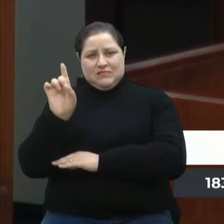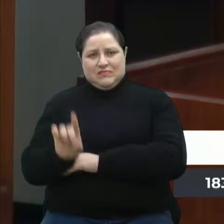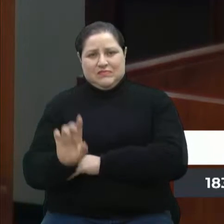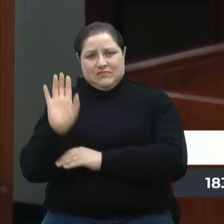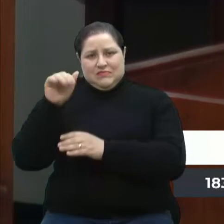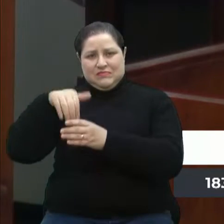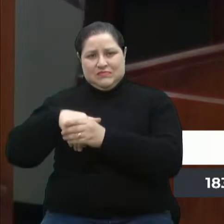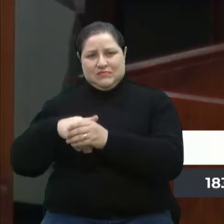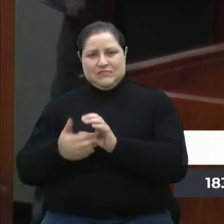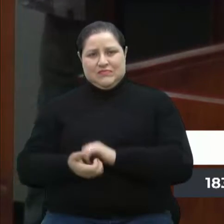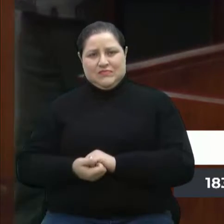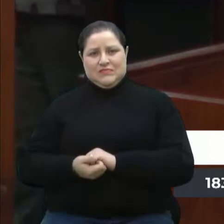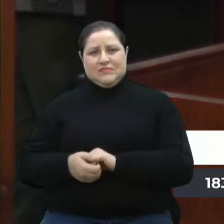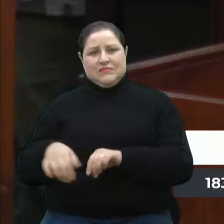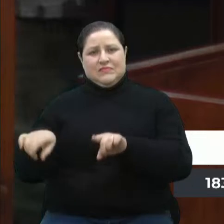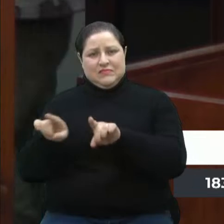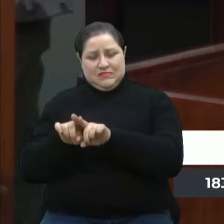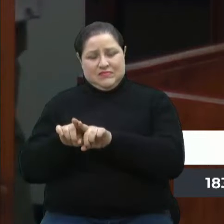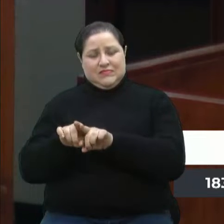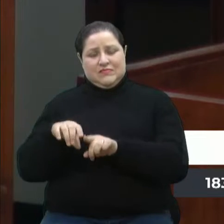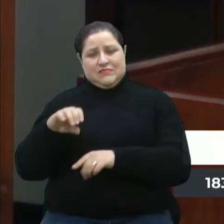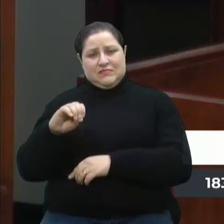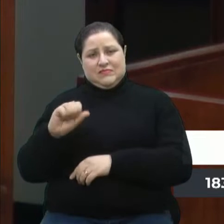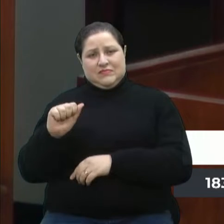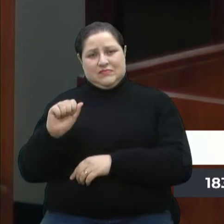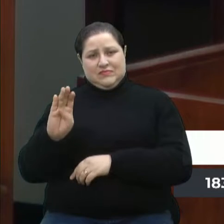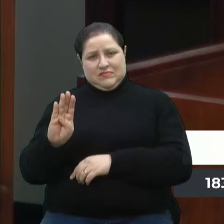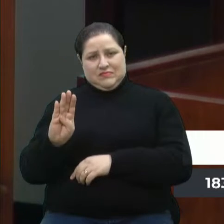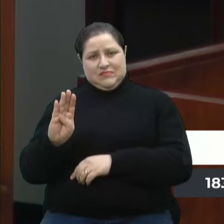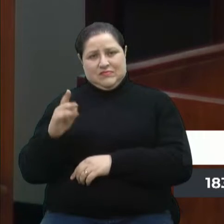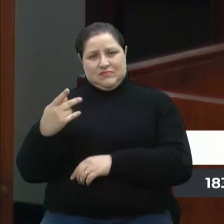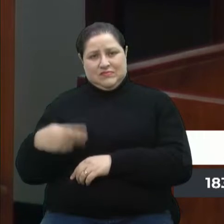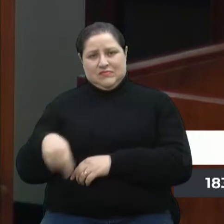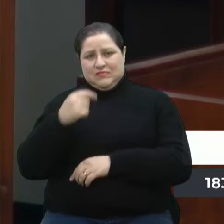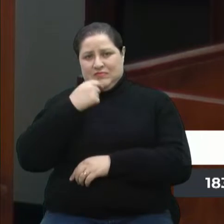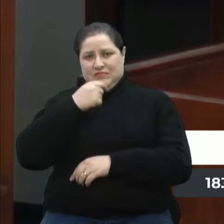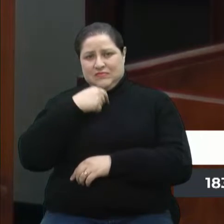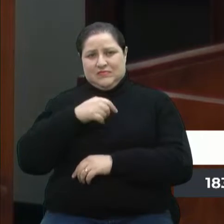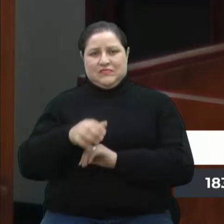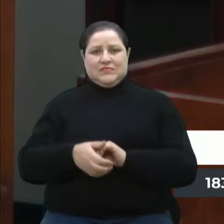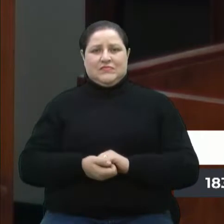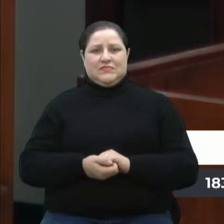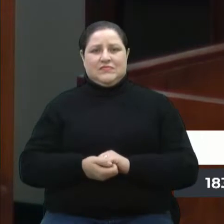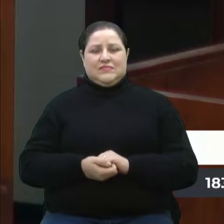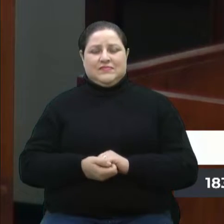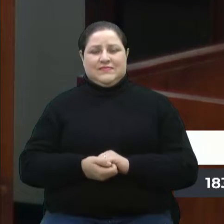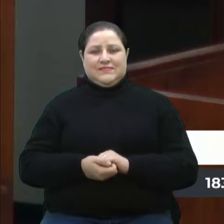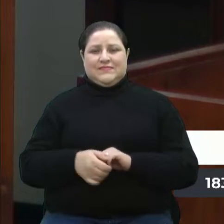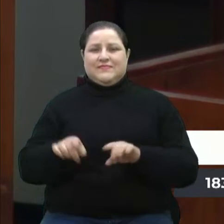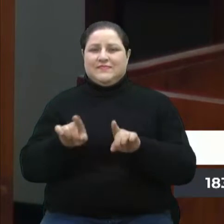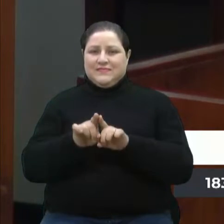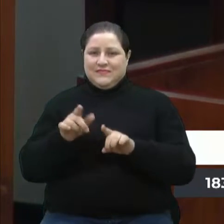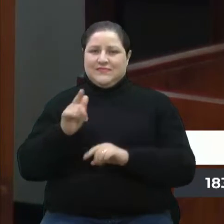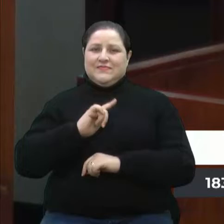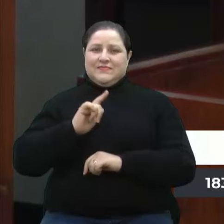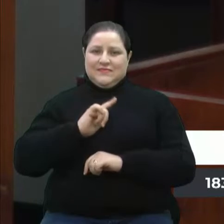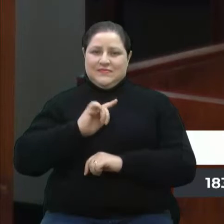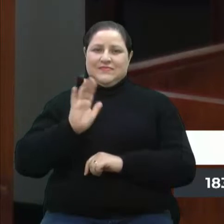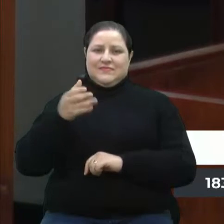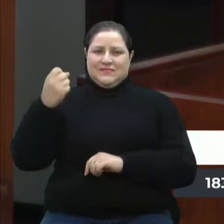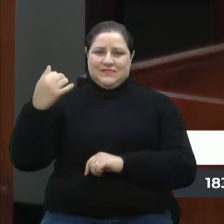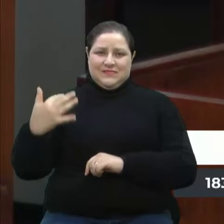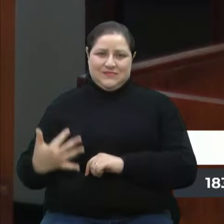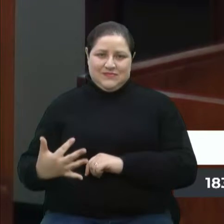Eleitoral, e também com a Ordem dos Advogados do Brasil, seccional Caxias. E também tem, nós já